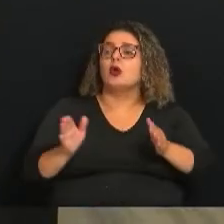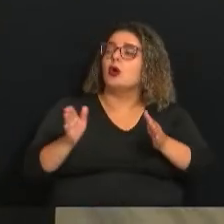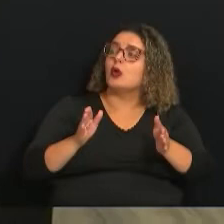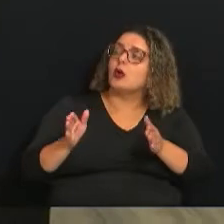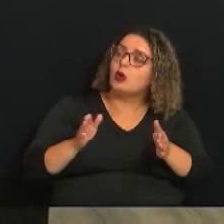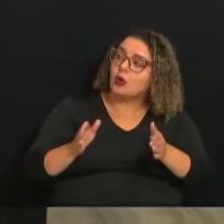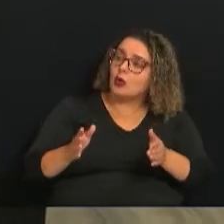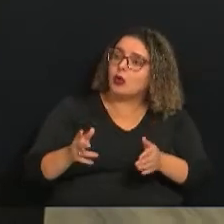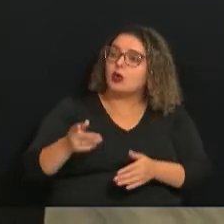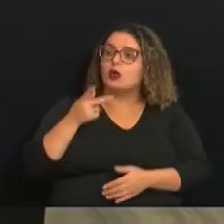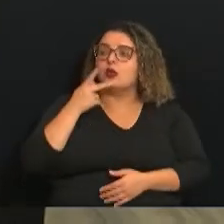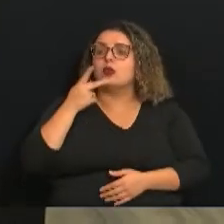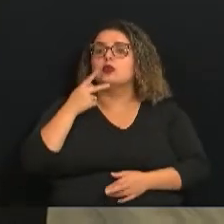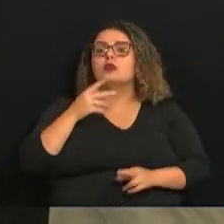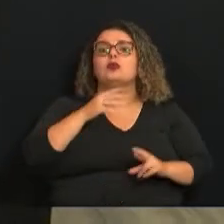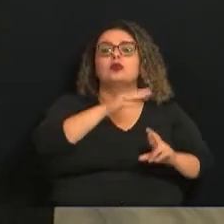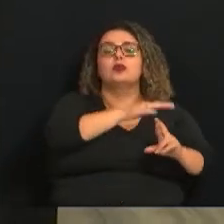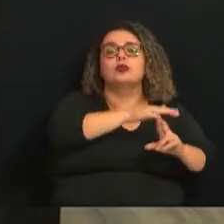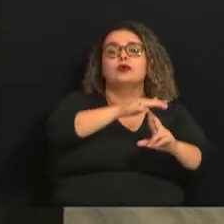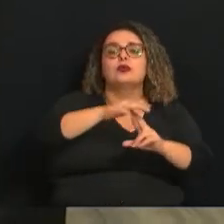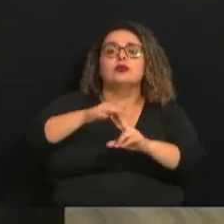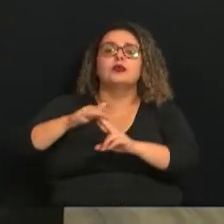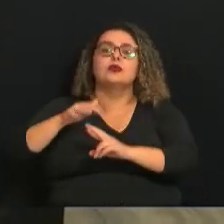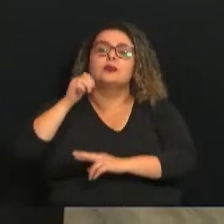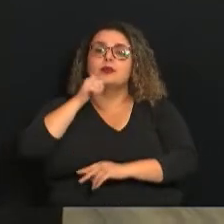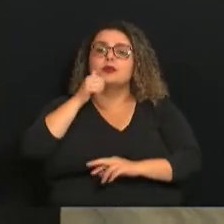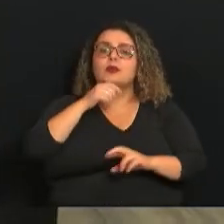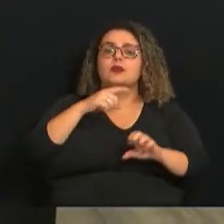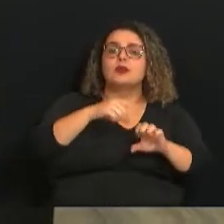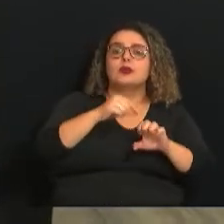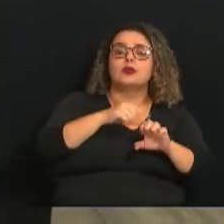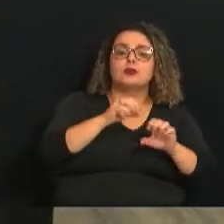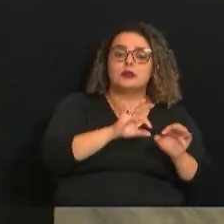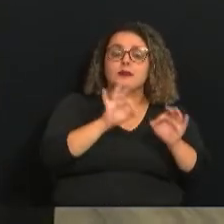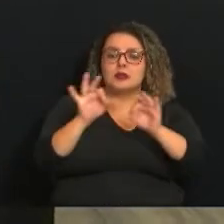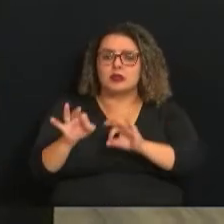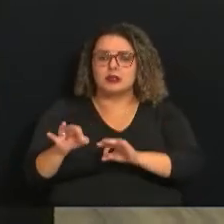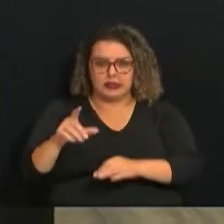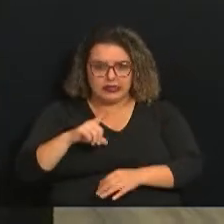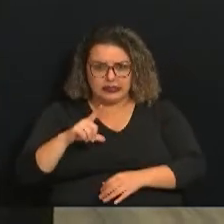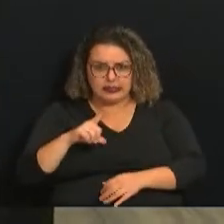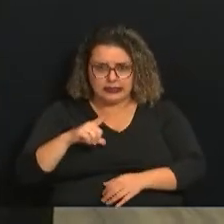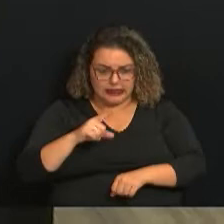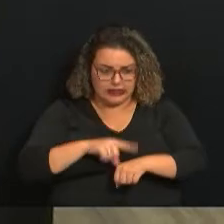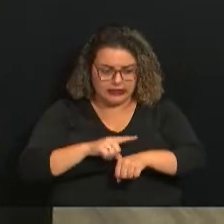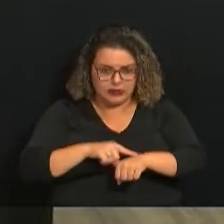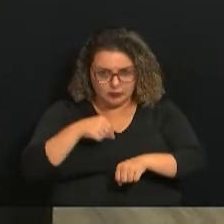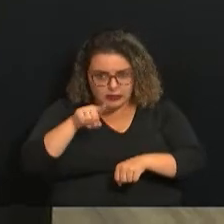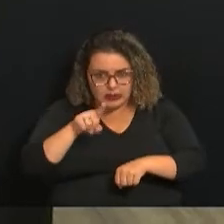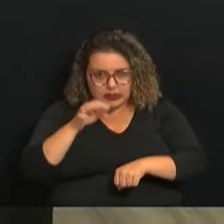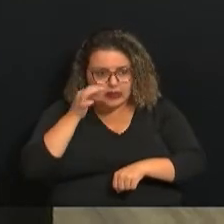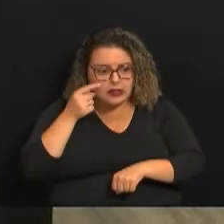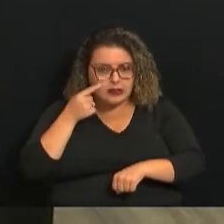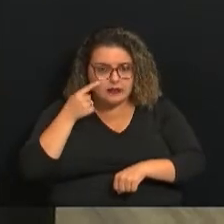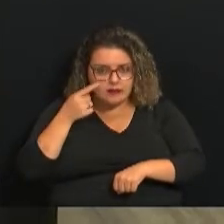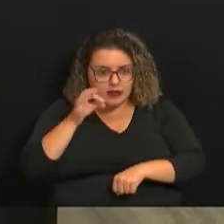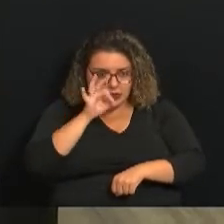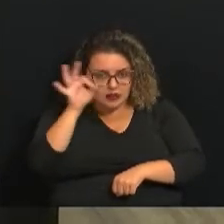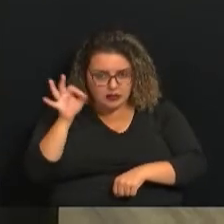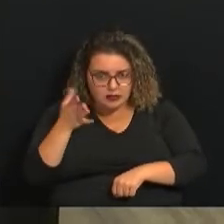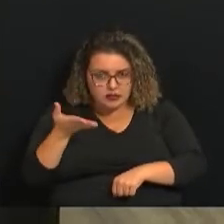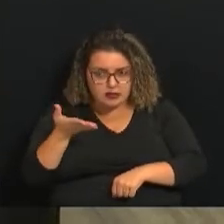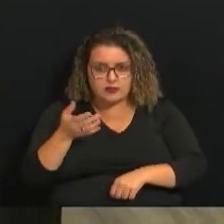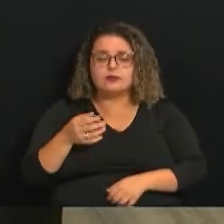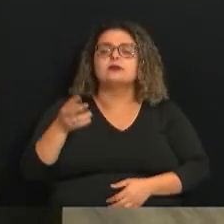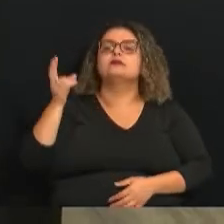sobre a Feira de Mulheres Empreendedoras. Para quem está nos acompanhando, ainda dá tempo de ir lá visitar e conferir? Dá tempo, sim. A gente lembra